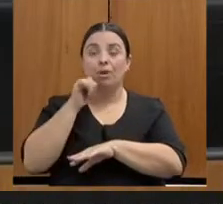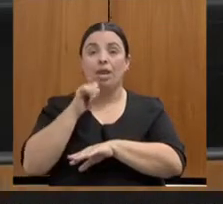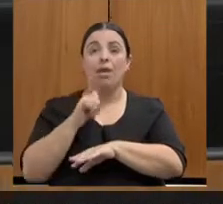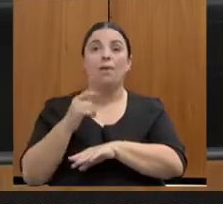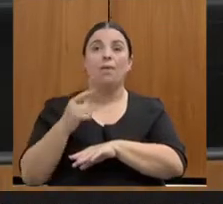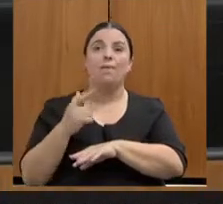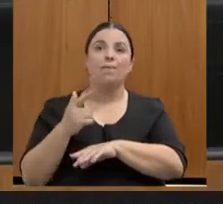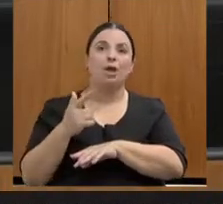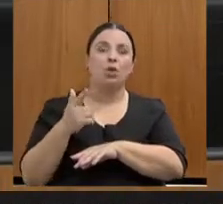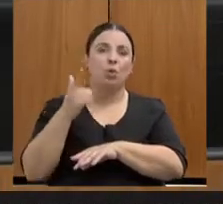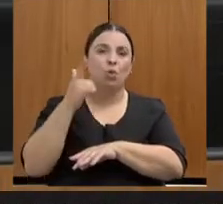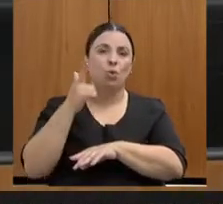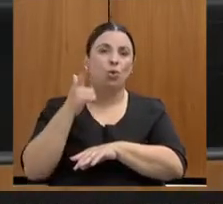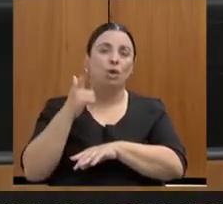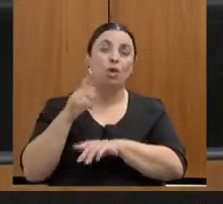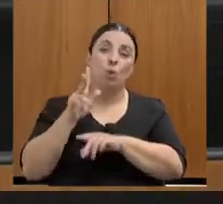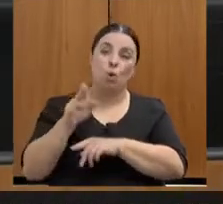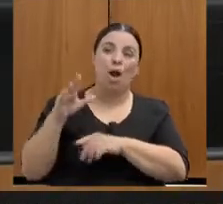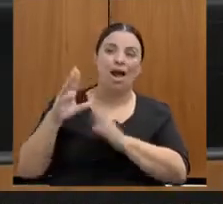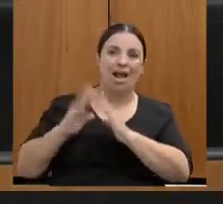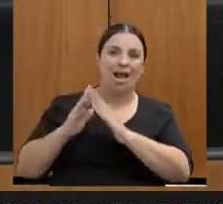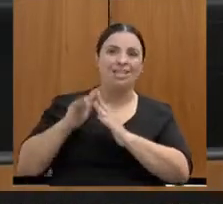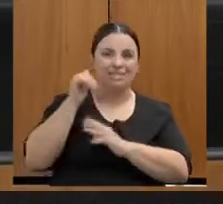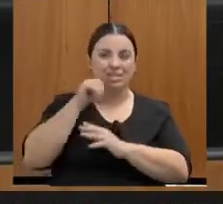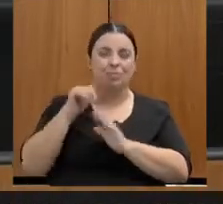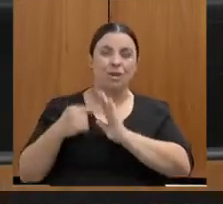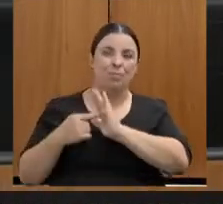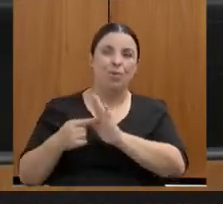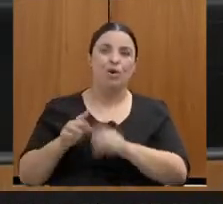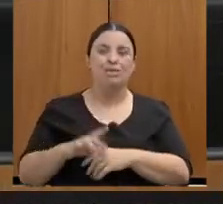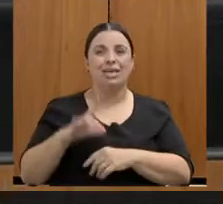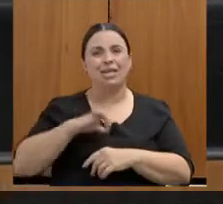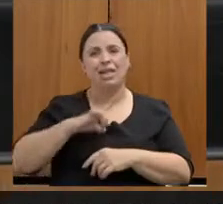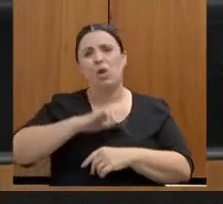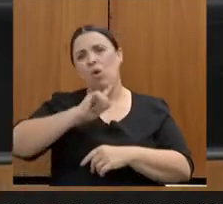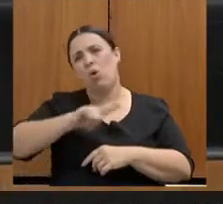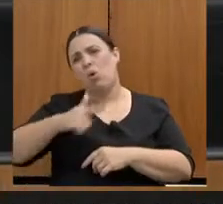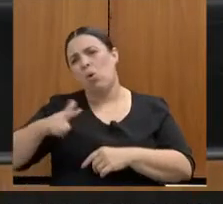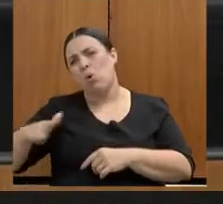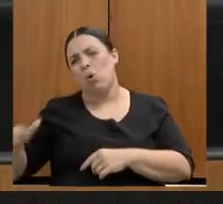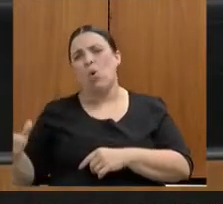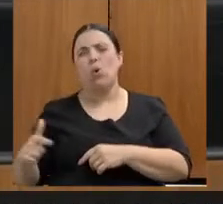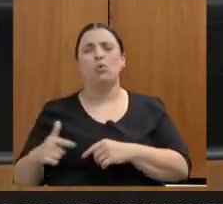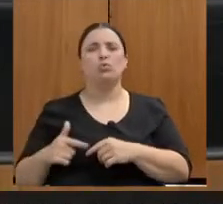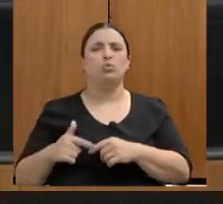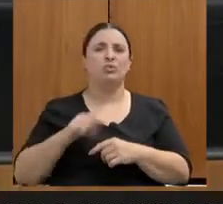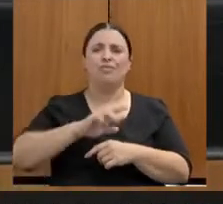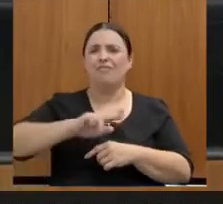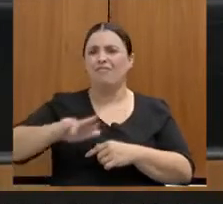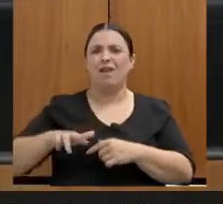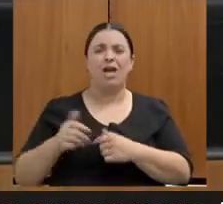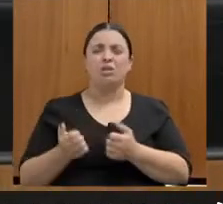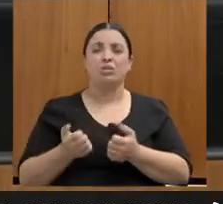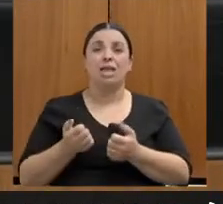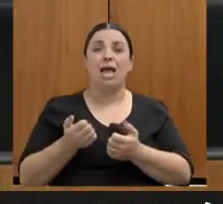mostrando. A partir dali, você tem desdobramento para outros serviços, para redes de apoio, enfim, para uma série de situações.